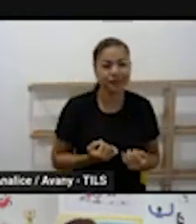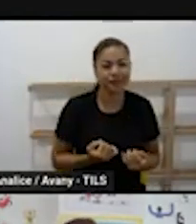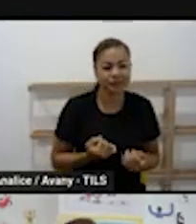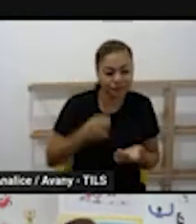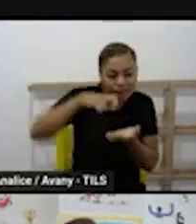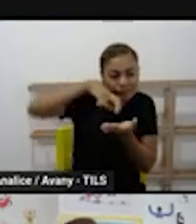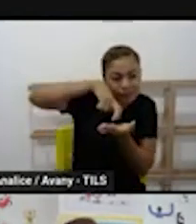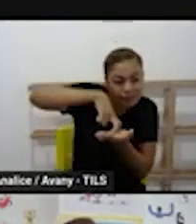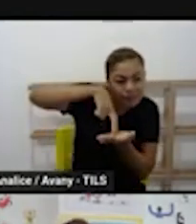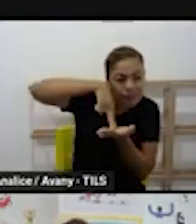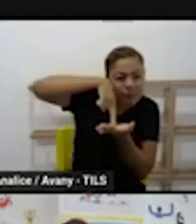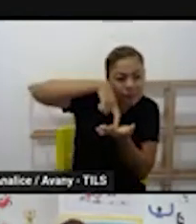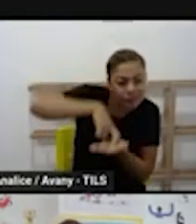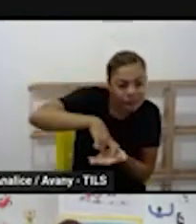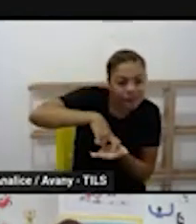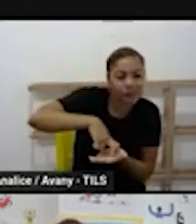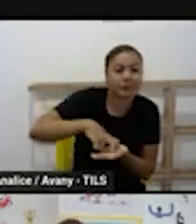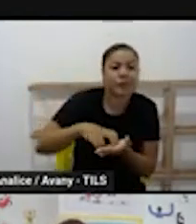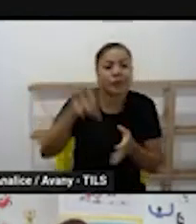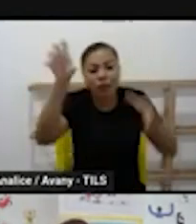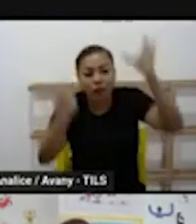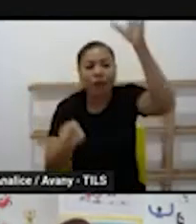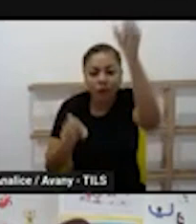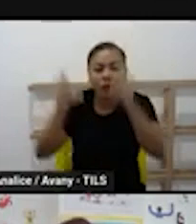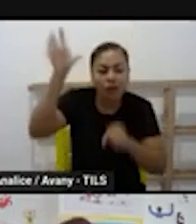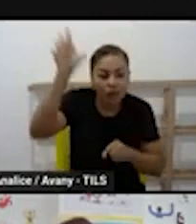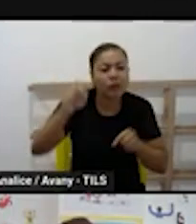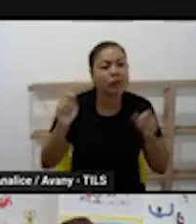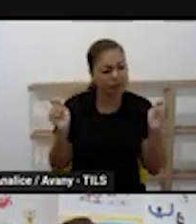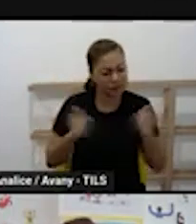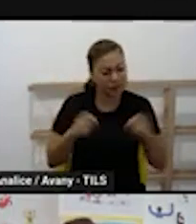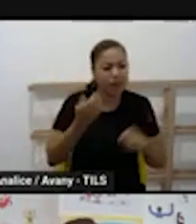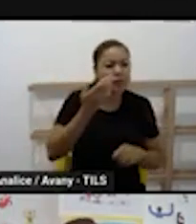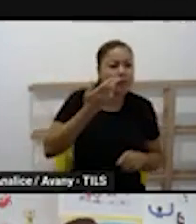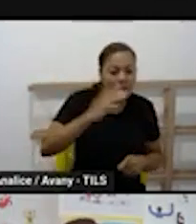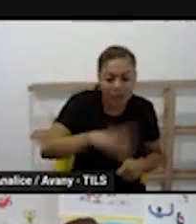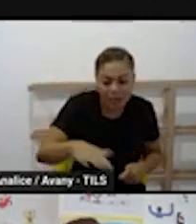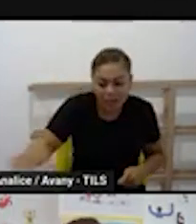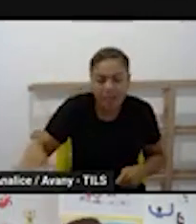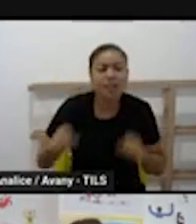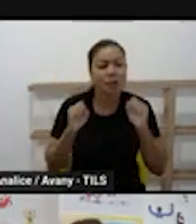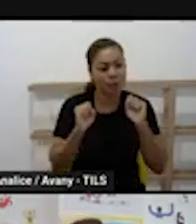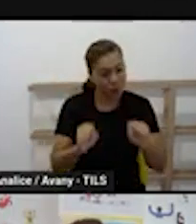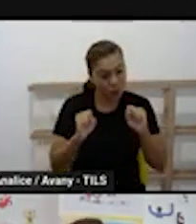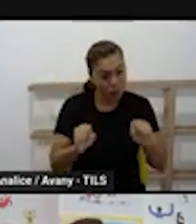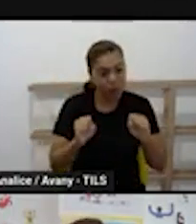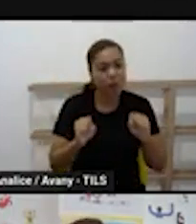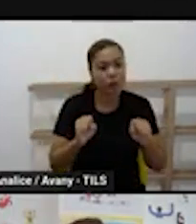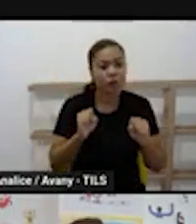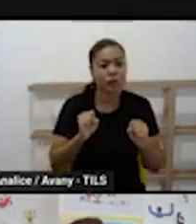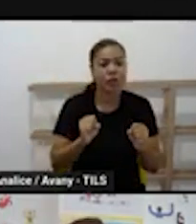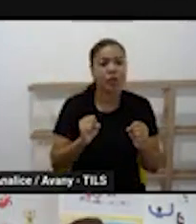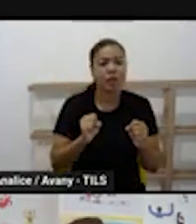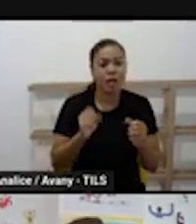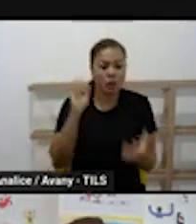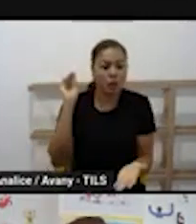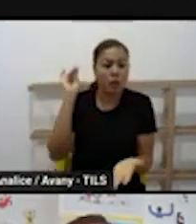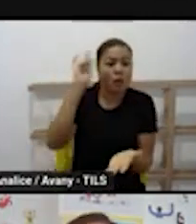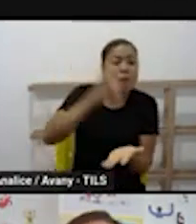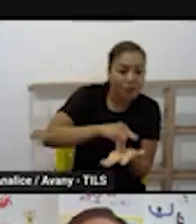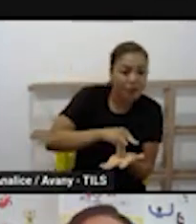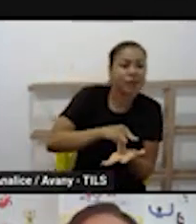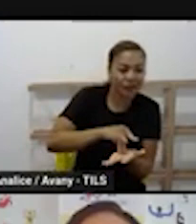escala. Então, experiência é isso. É algo que nos toca, é algo concreto, que nos faz